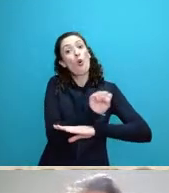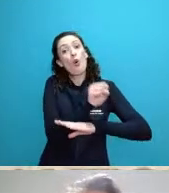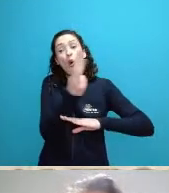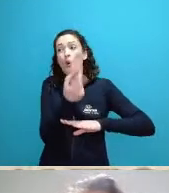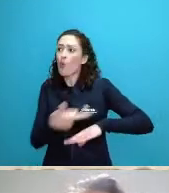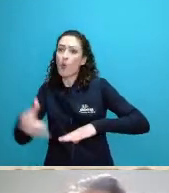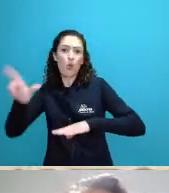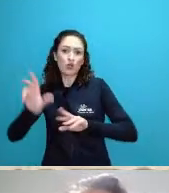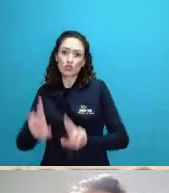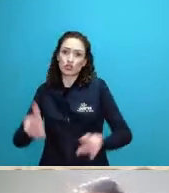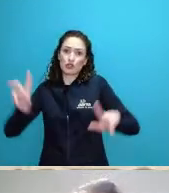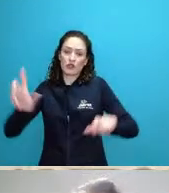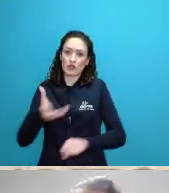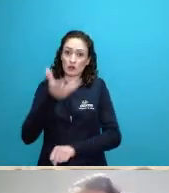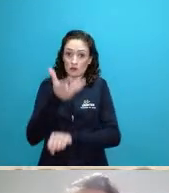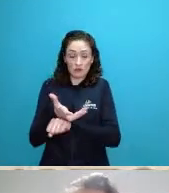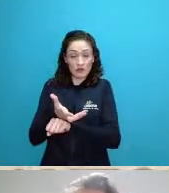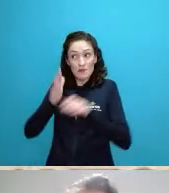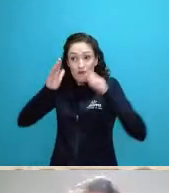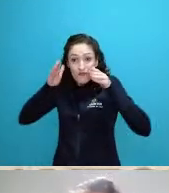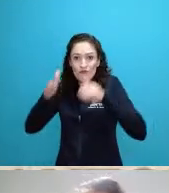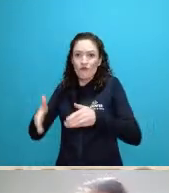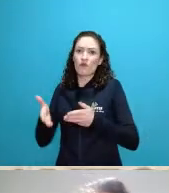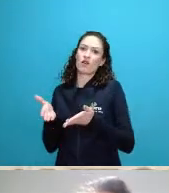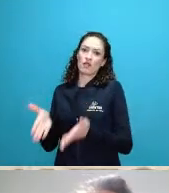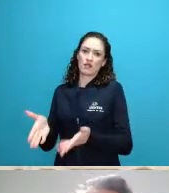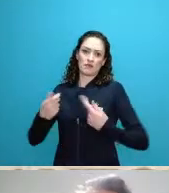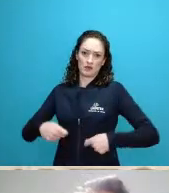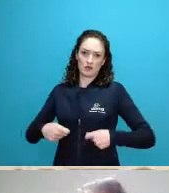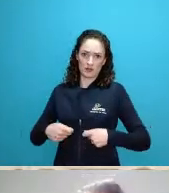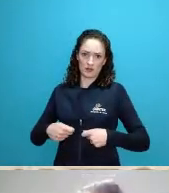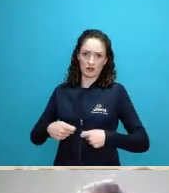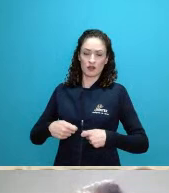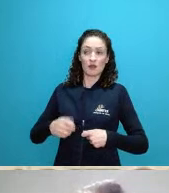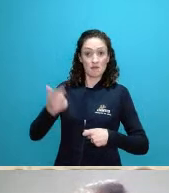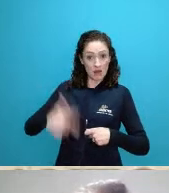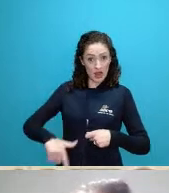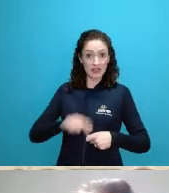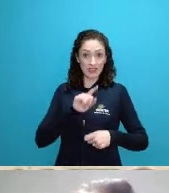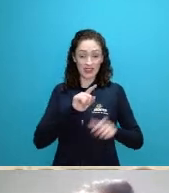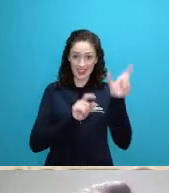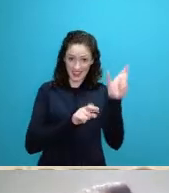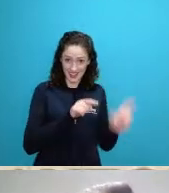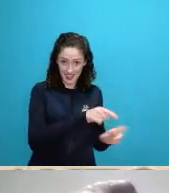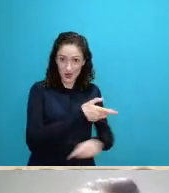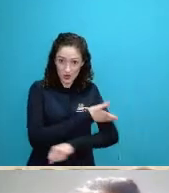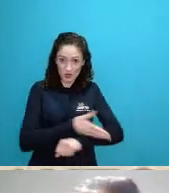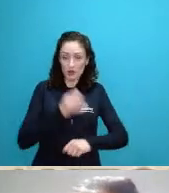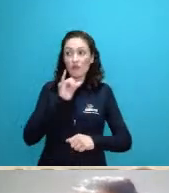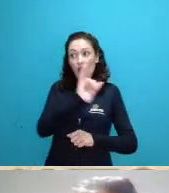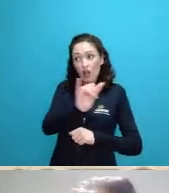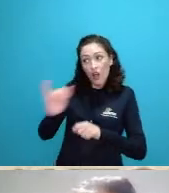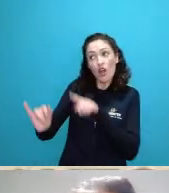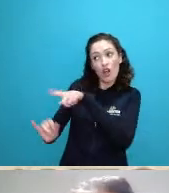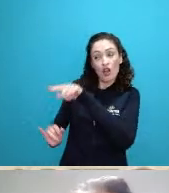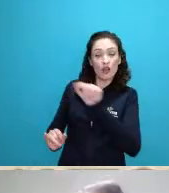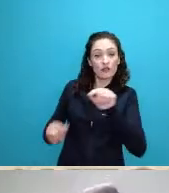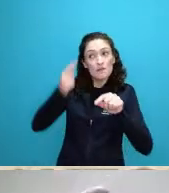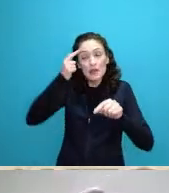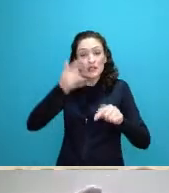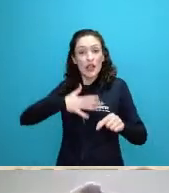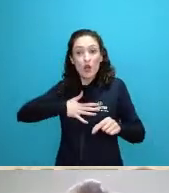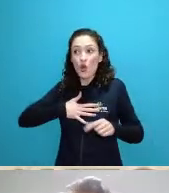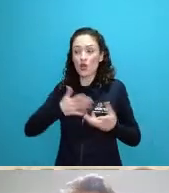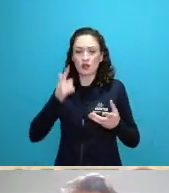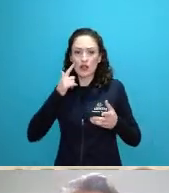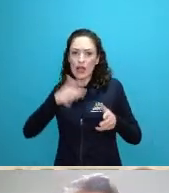natureza e da história natural deveria sim estudar a ecologia porque a ecologia poderia trazer novas perspectivas sobre como nós